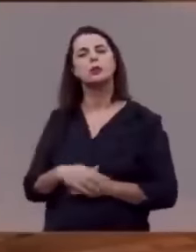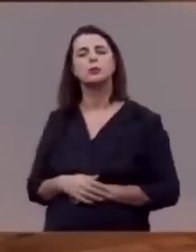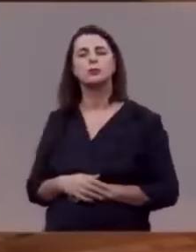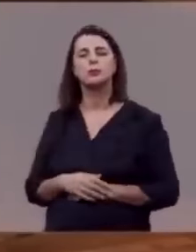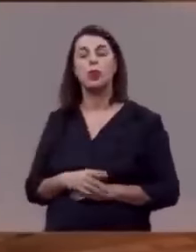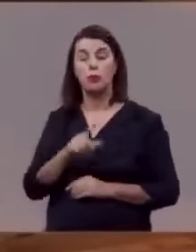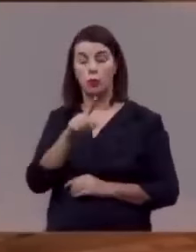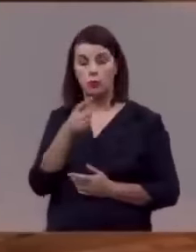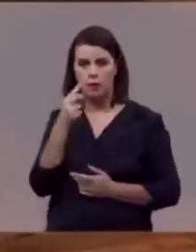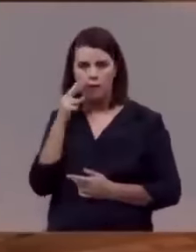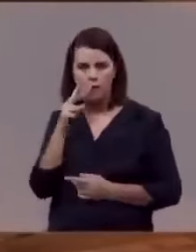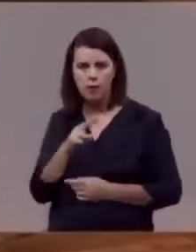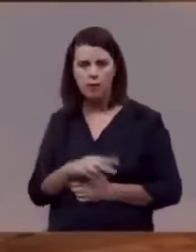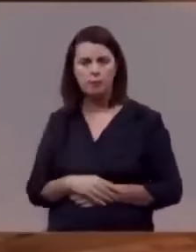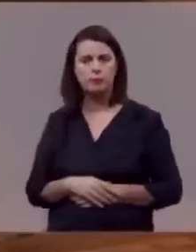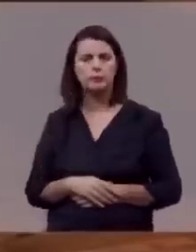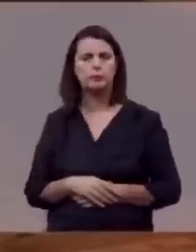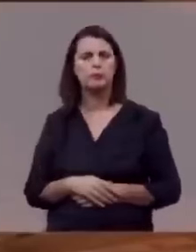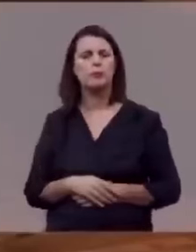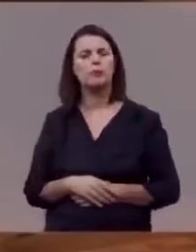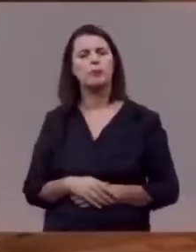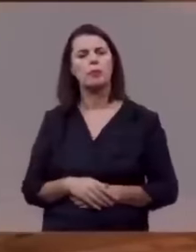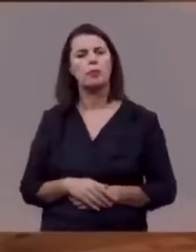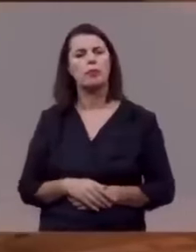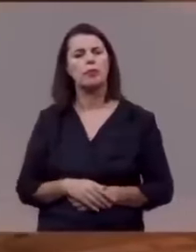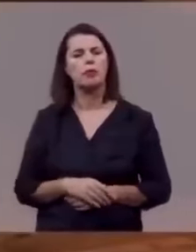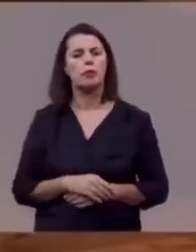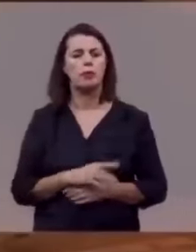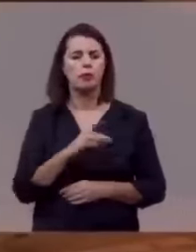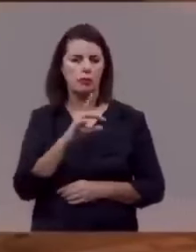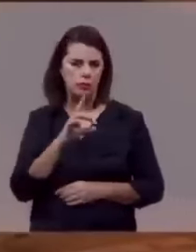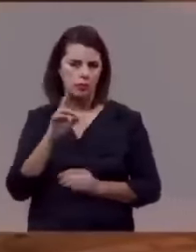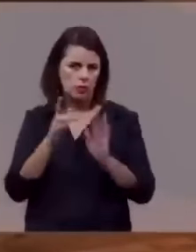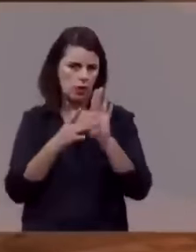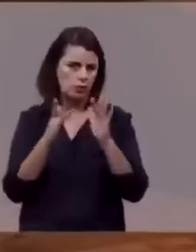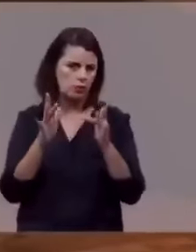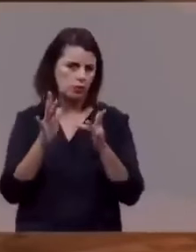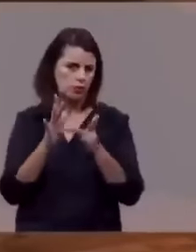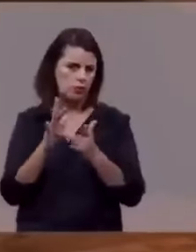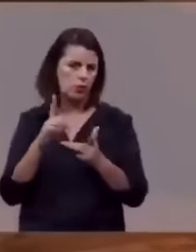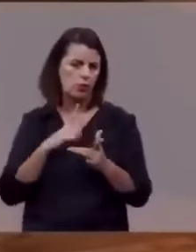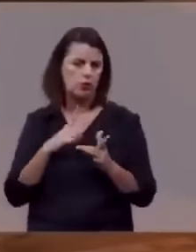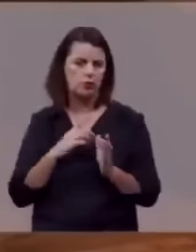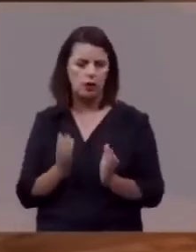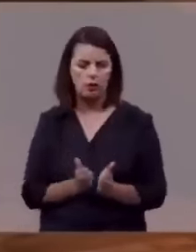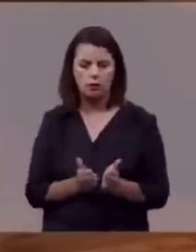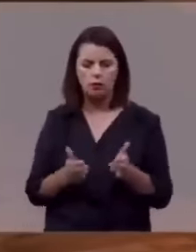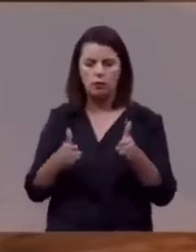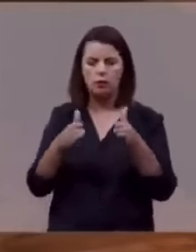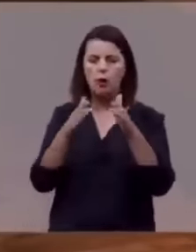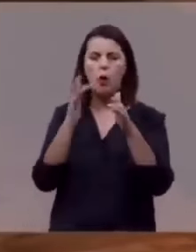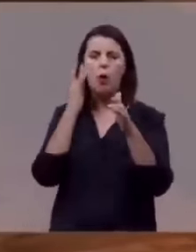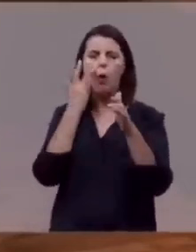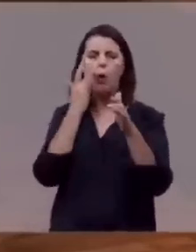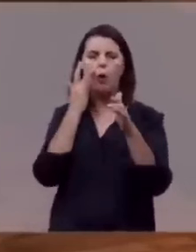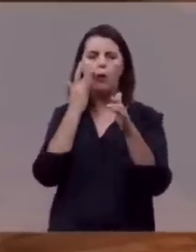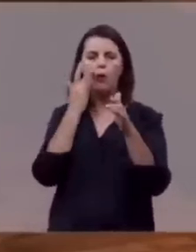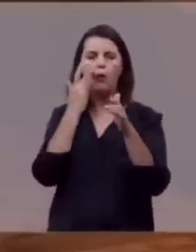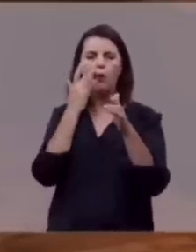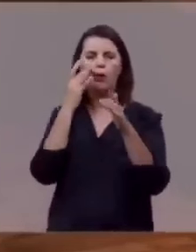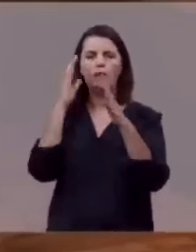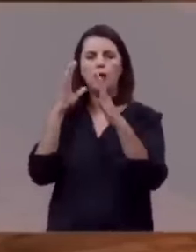Note você que ele tem uma taça de ouro que